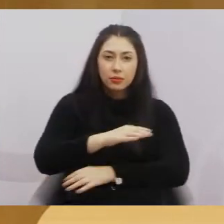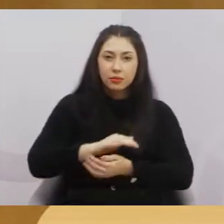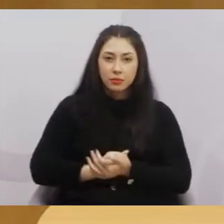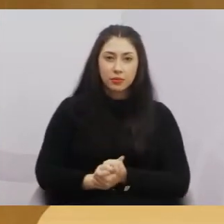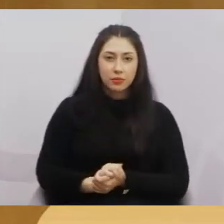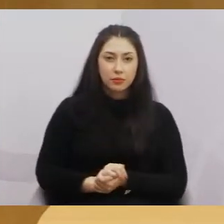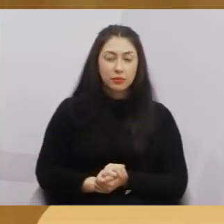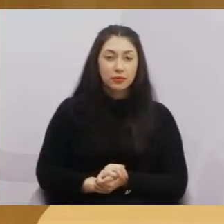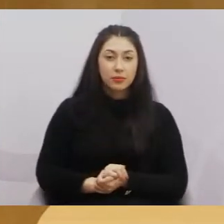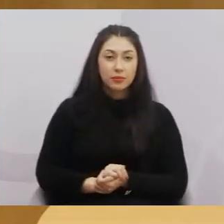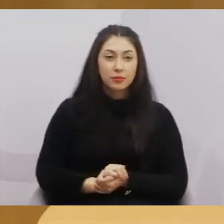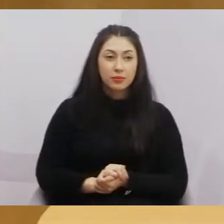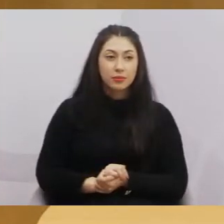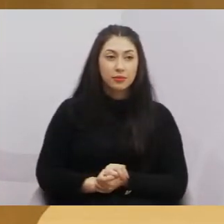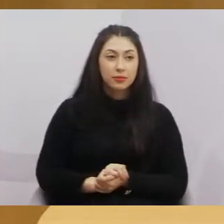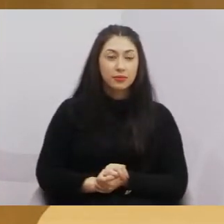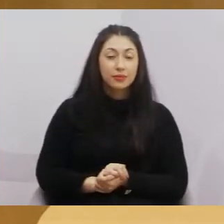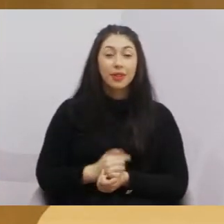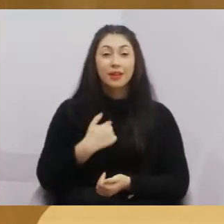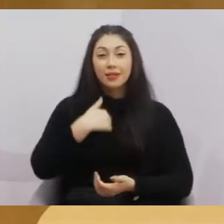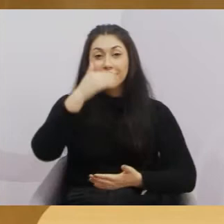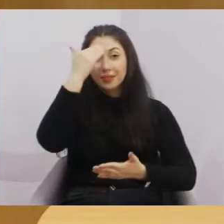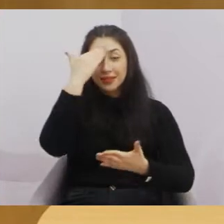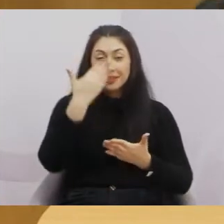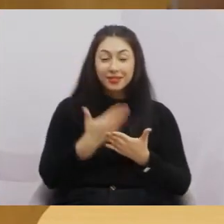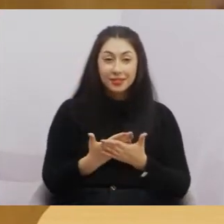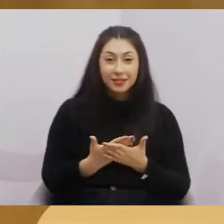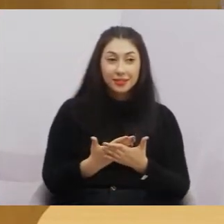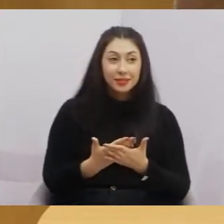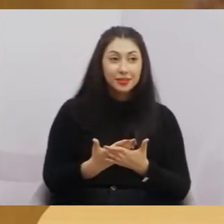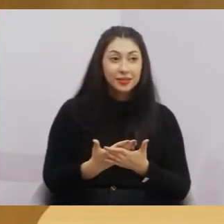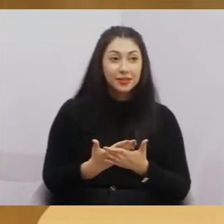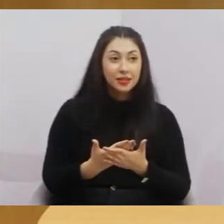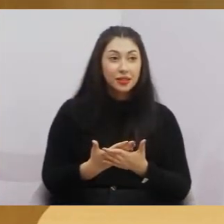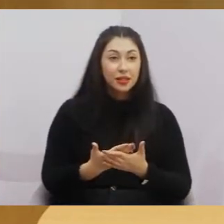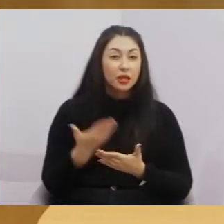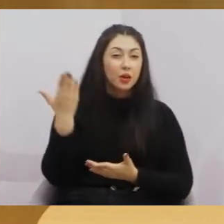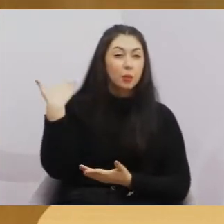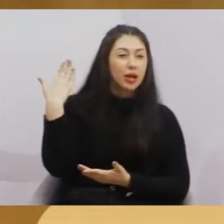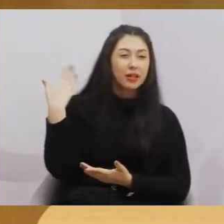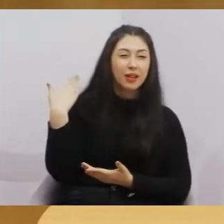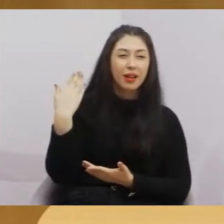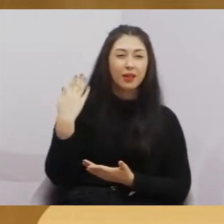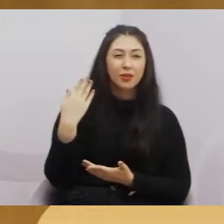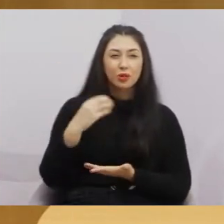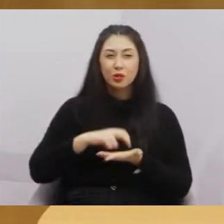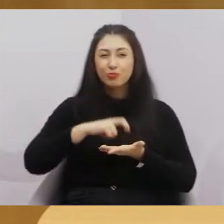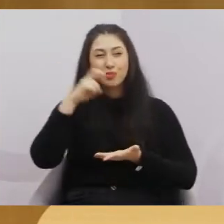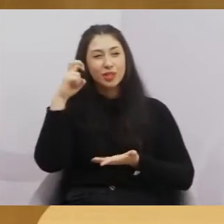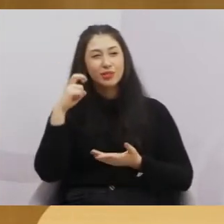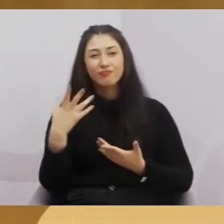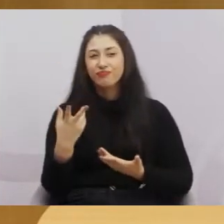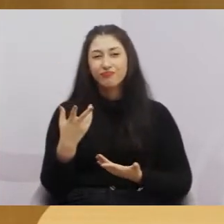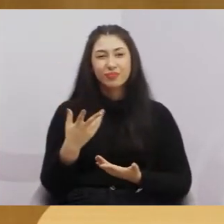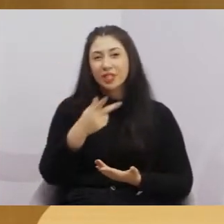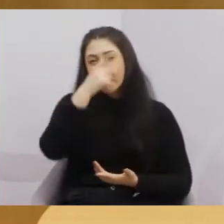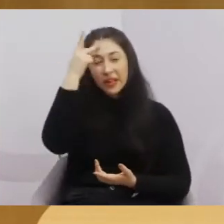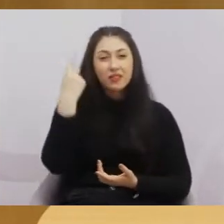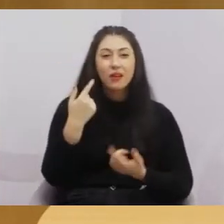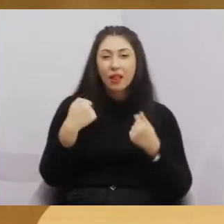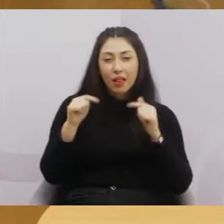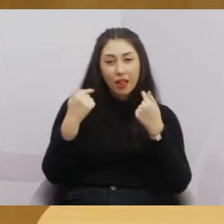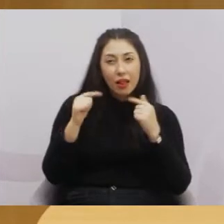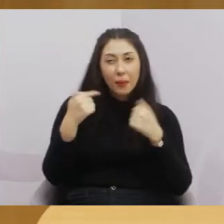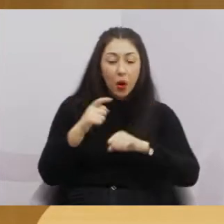no primeiro turno, no segundo turno. Então, creio que voltar para de manhã, como era no passado, vereador Hernandes, muitas pessoas nos criticavam.